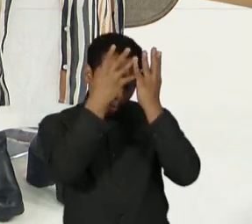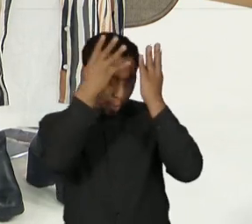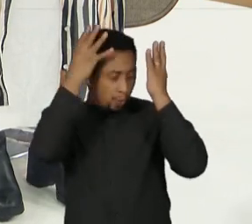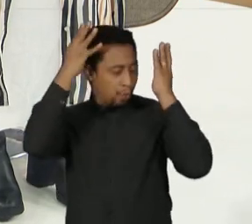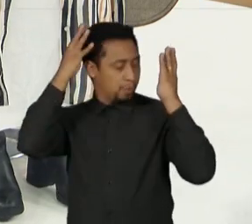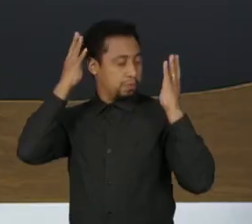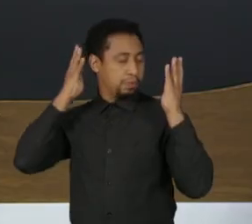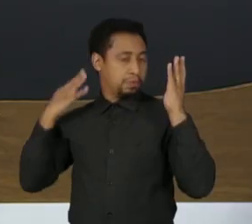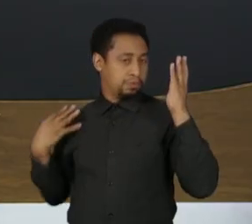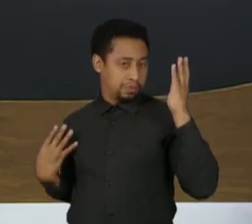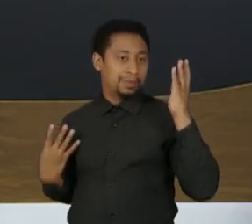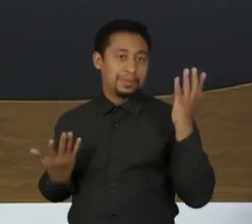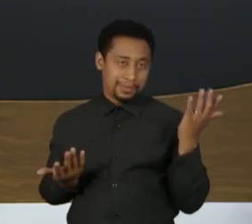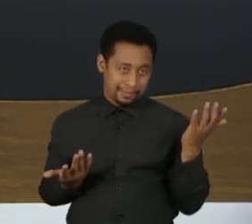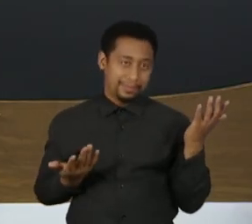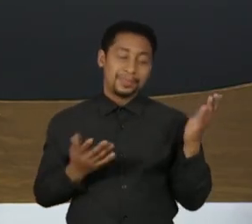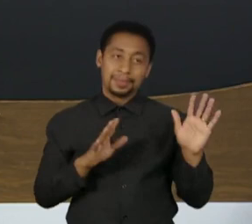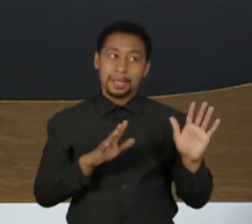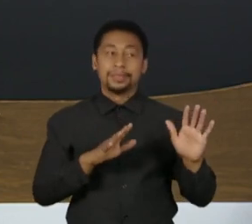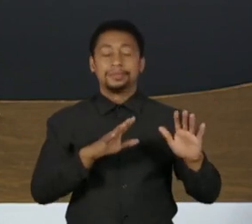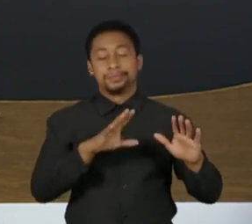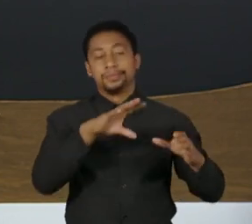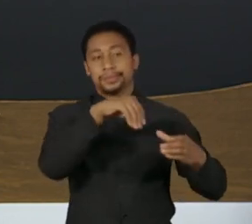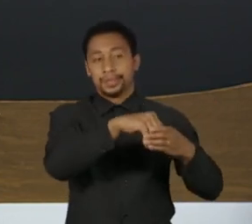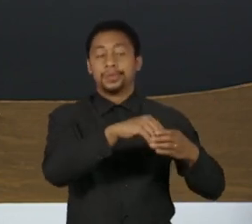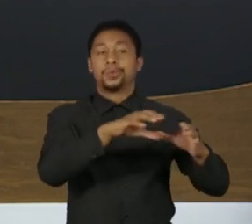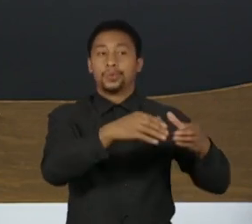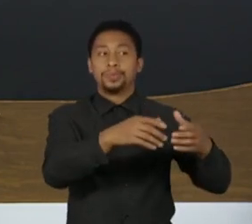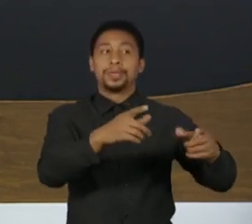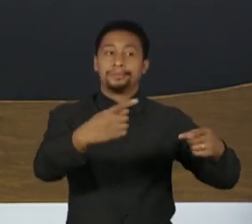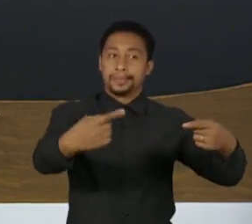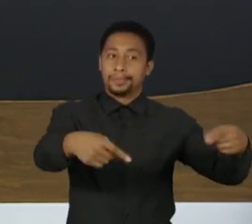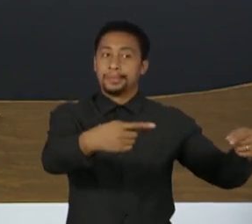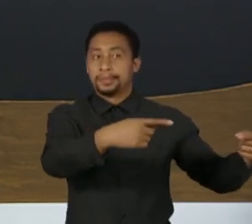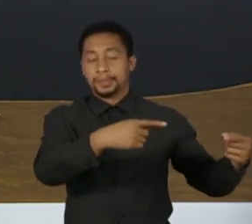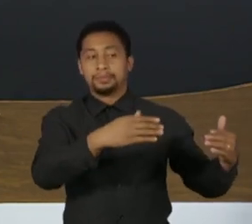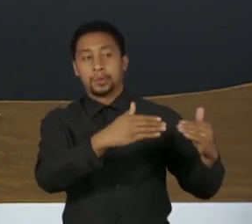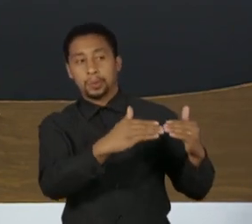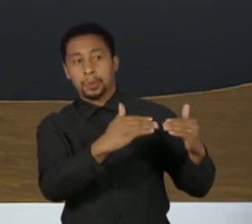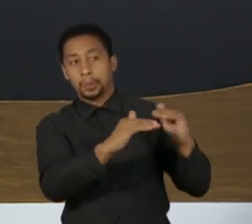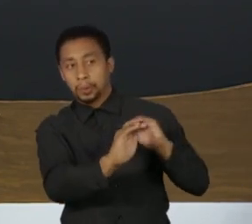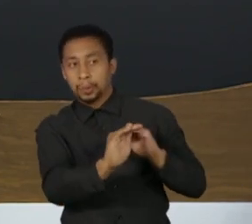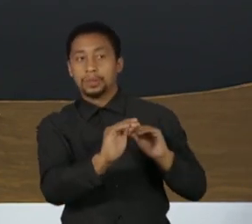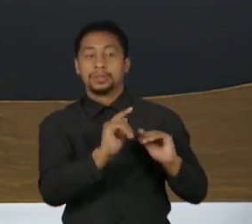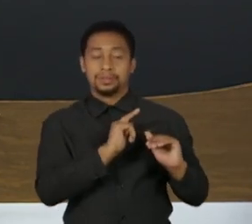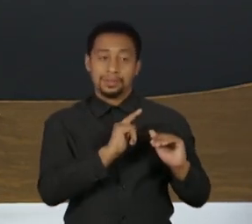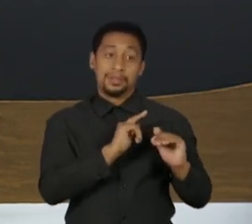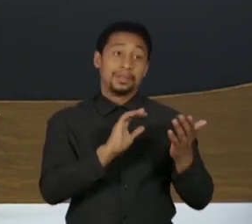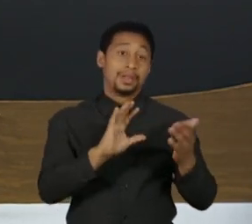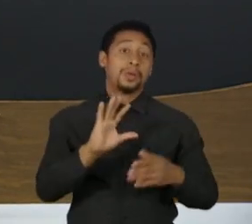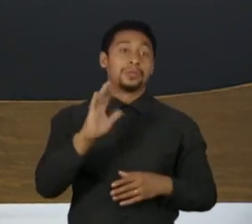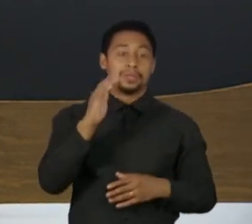além disso, ela tem divergências internas. A gente teve a eleição esse ano da deputada Silvia